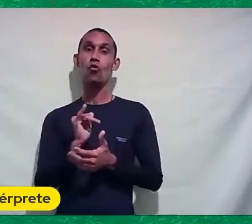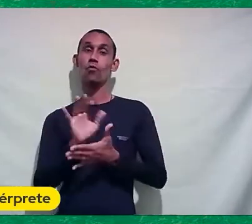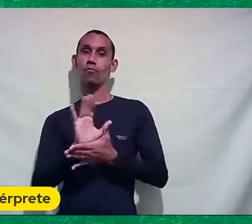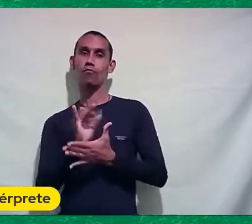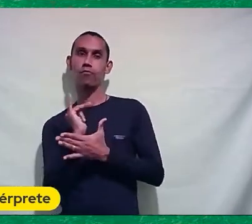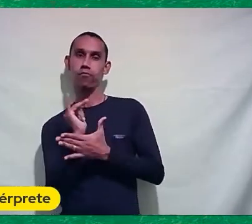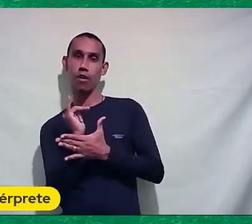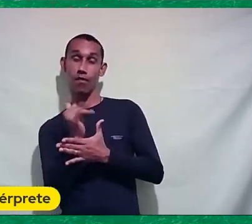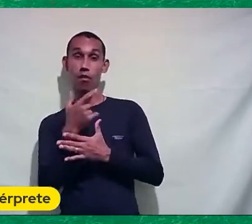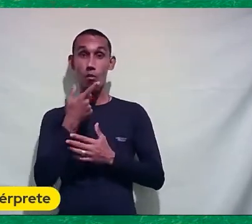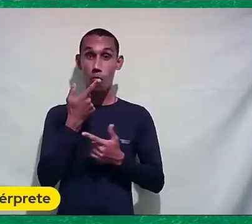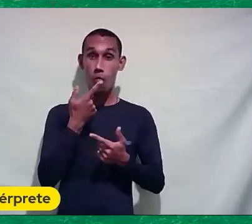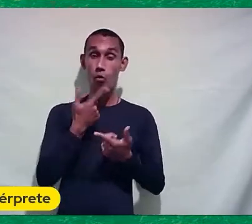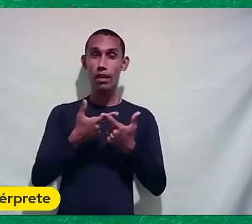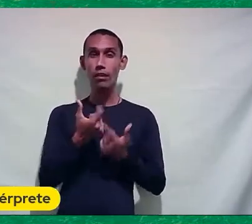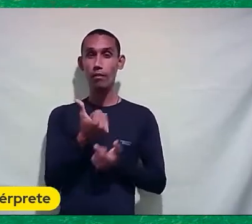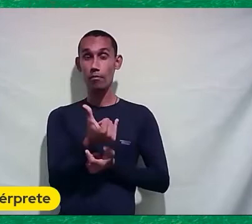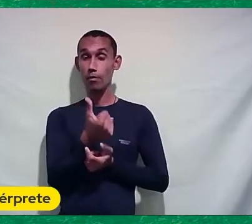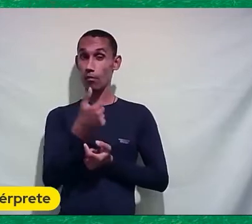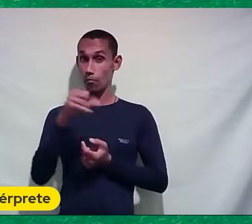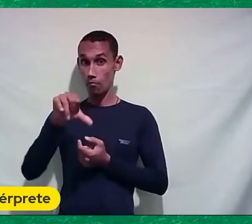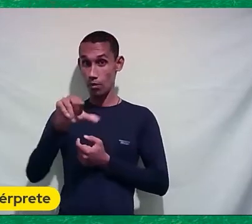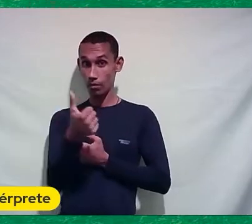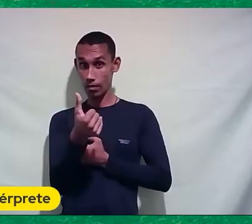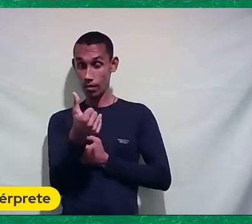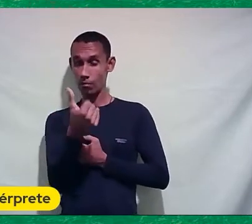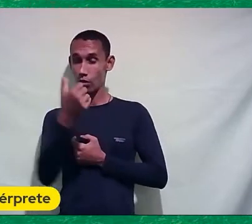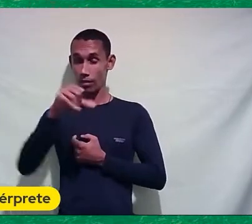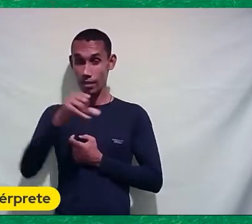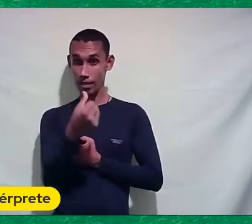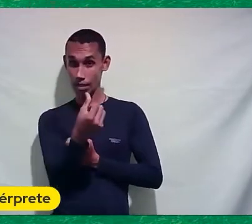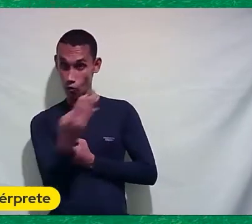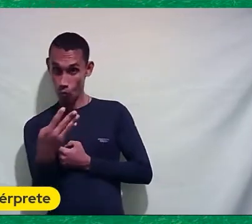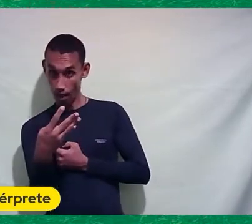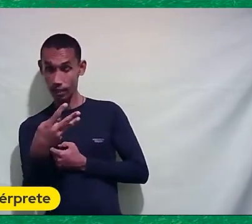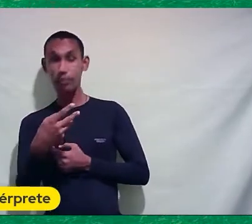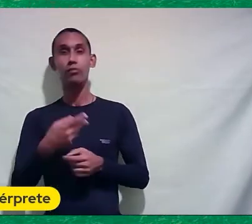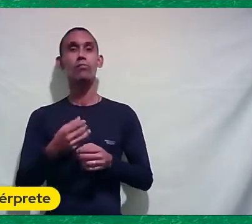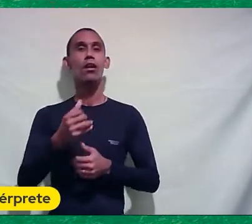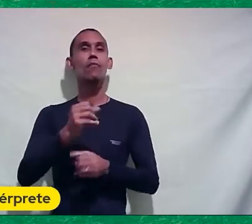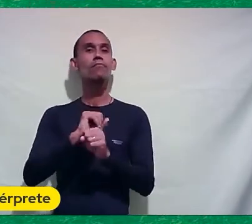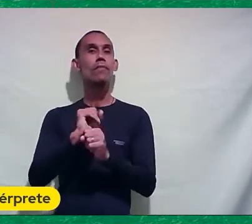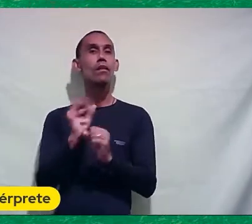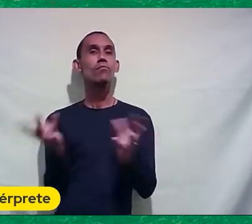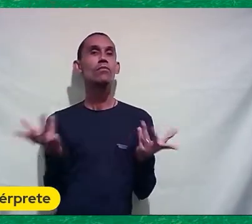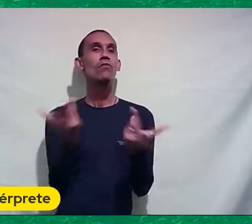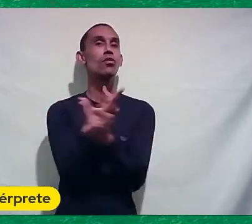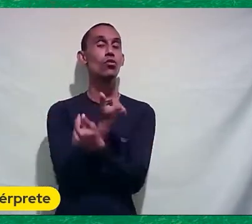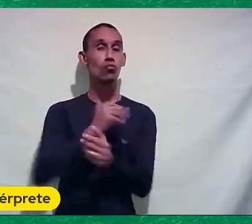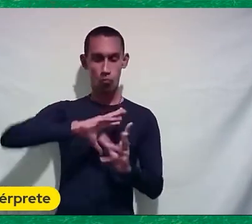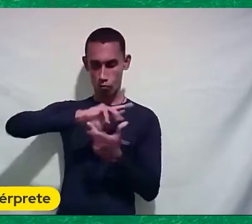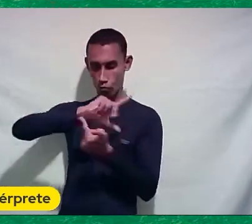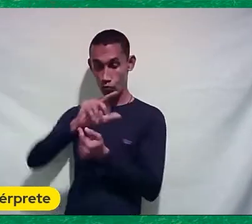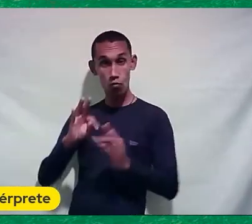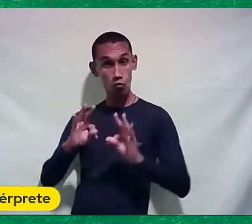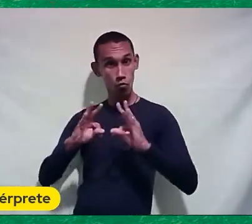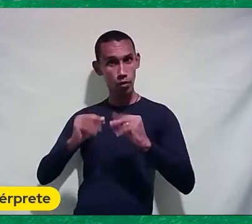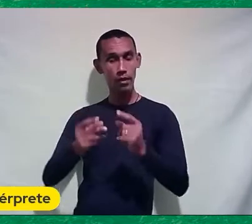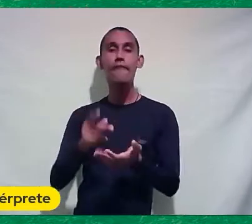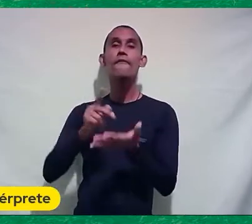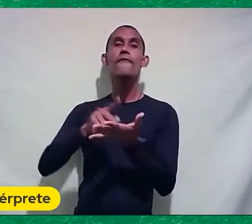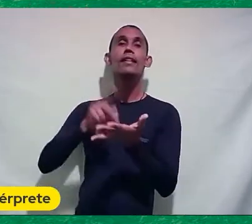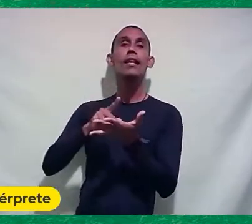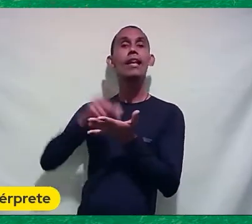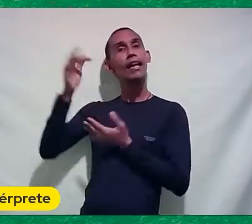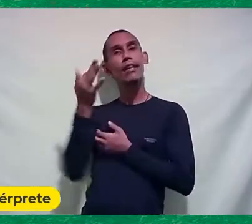Porque em 1964 O documentário estava passando Por uma grande transformação No mundo inteiro O cinema verdade Na